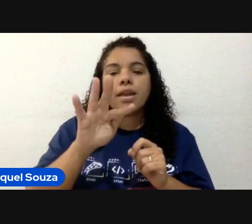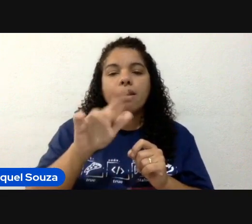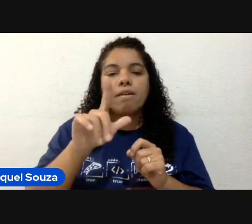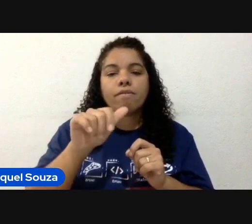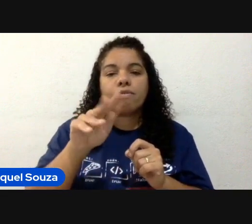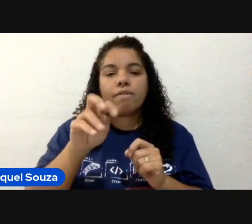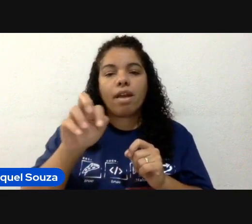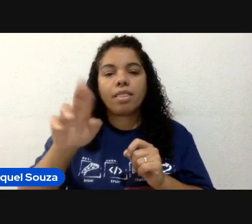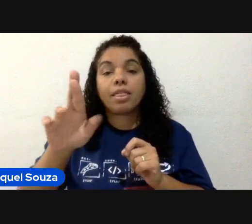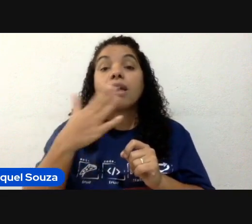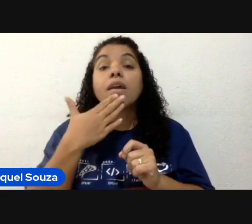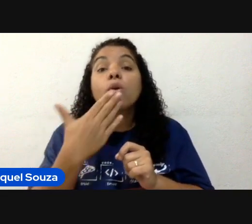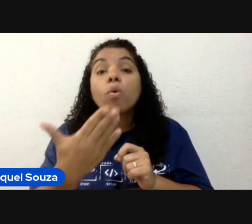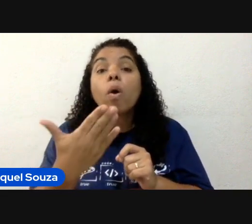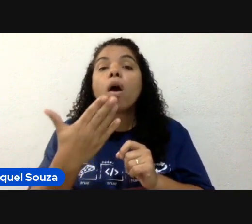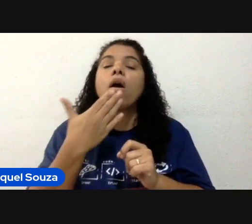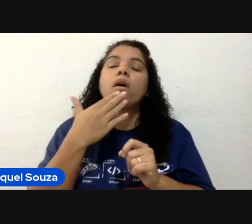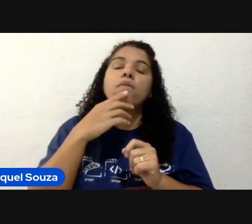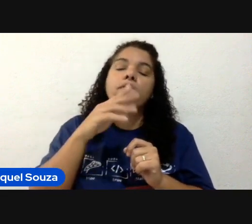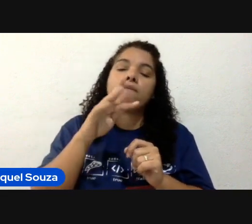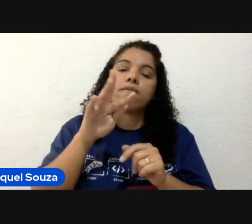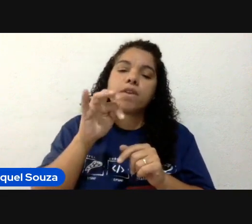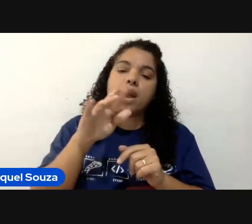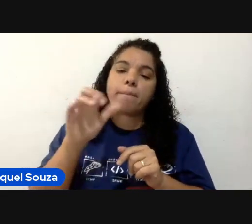ferramenta eu posso usar para automatizar.